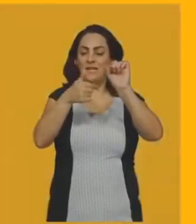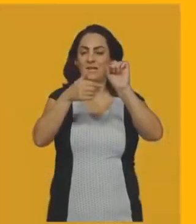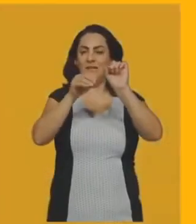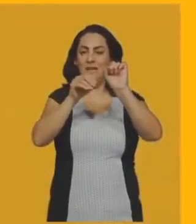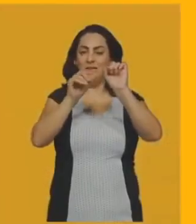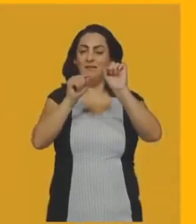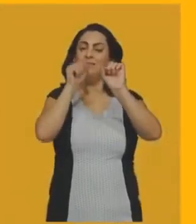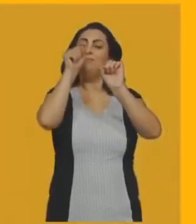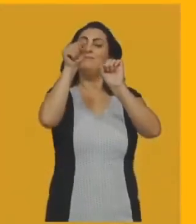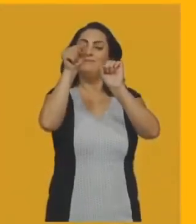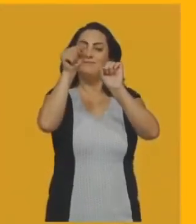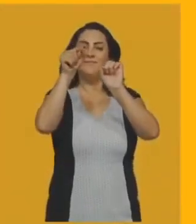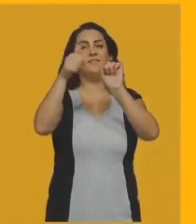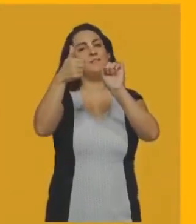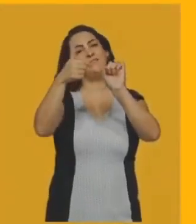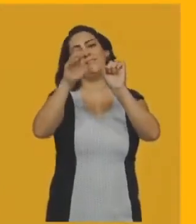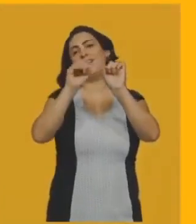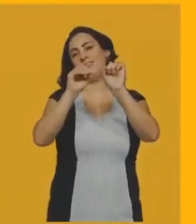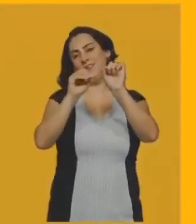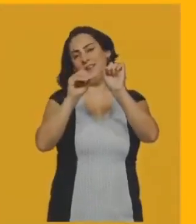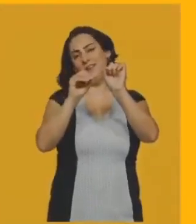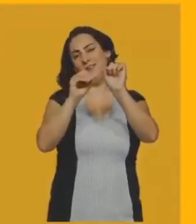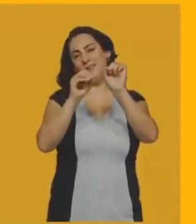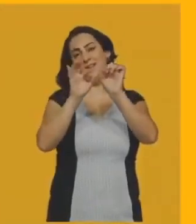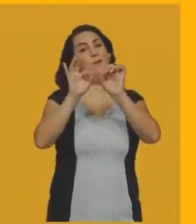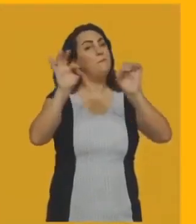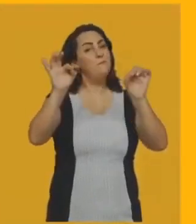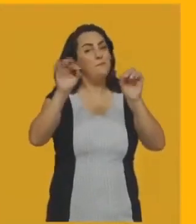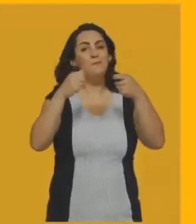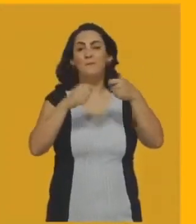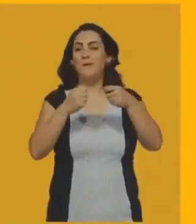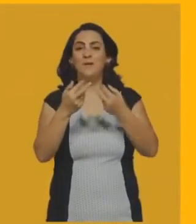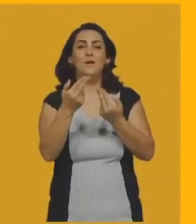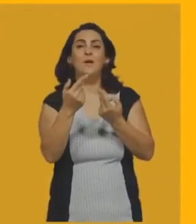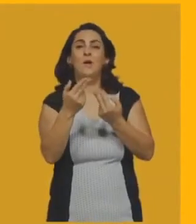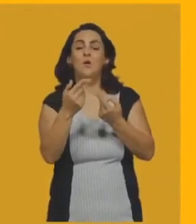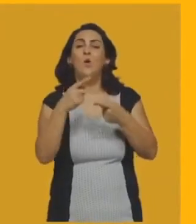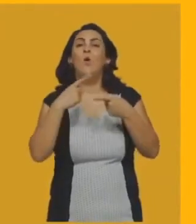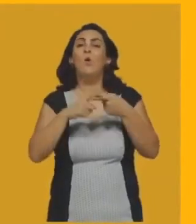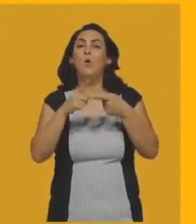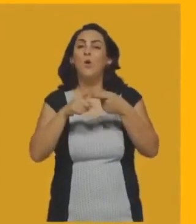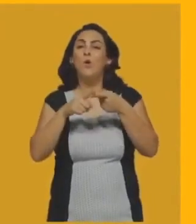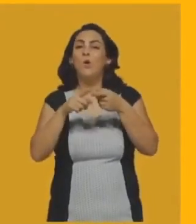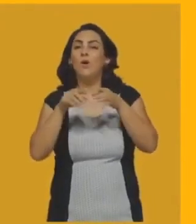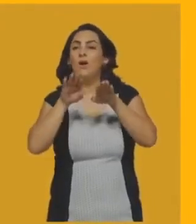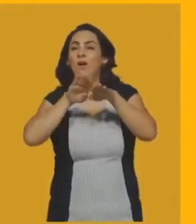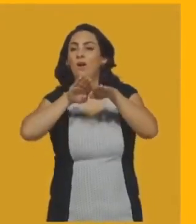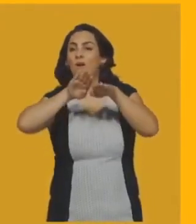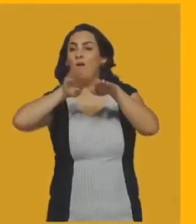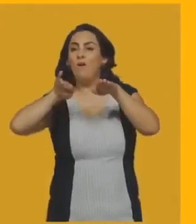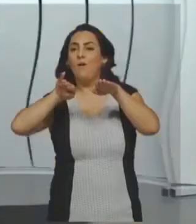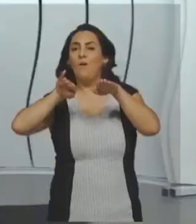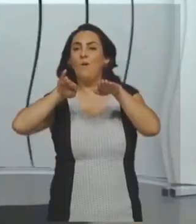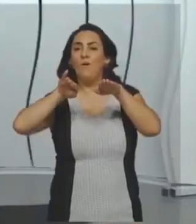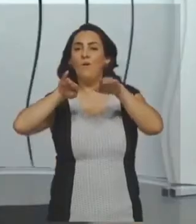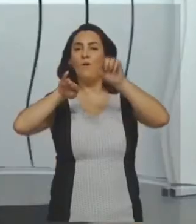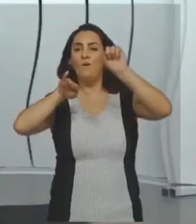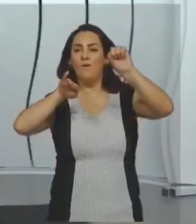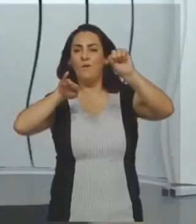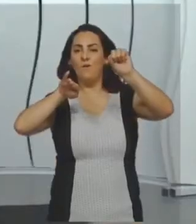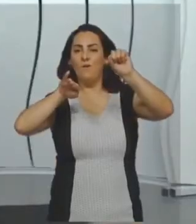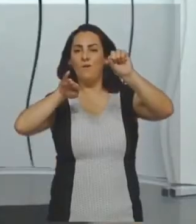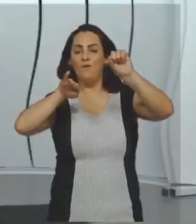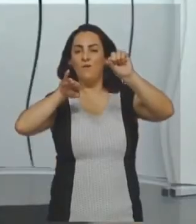Bom, e este aqui? Este não é oposto pelo vértice? Então, olha só, ele também tem a mesma